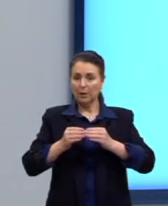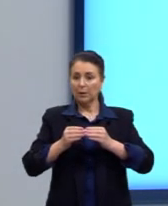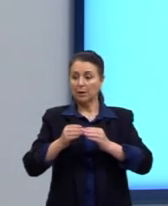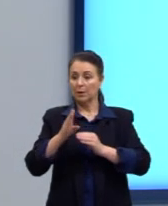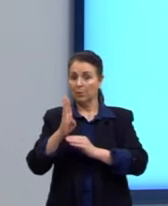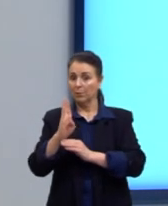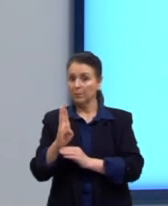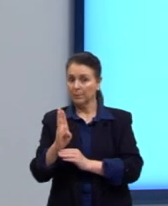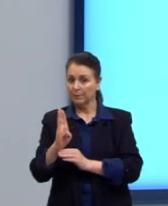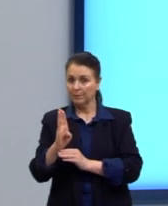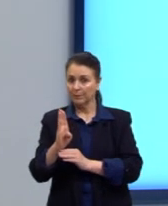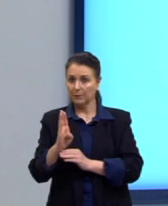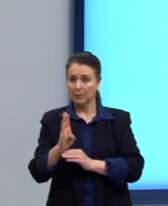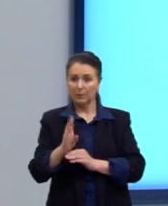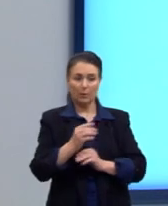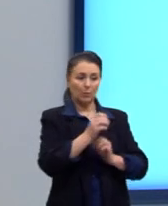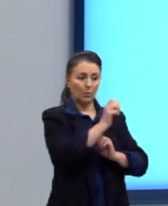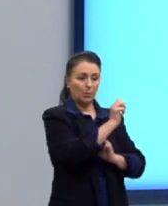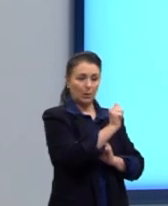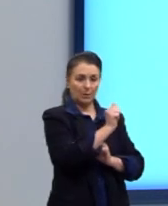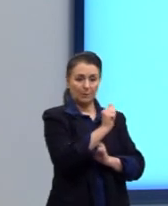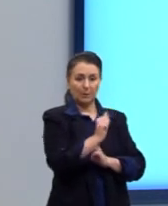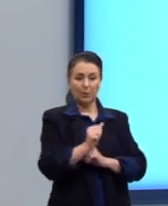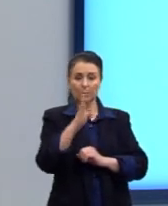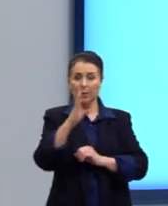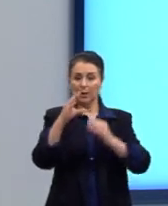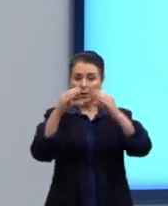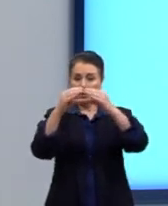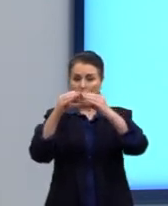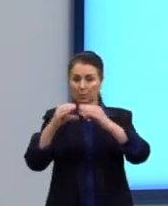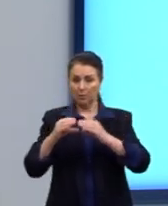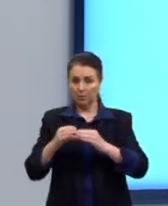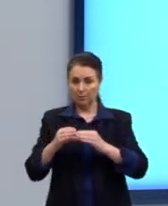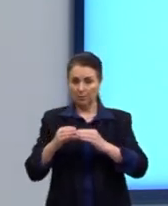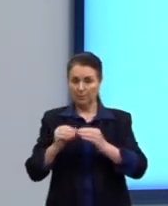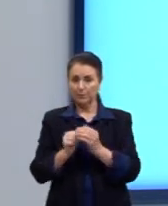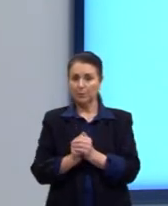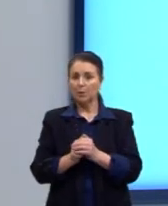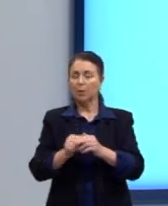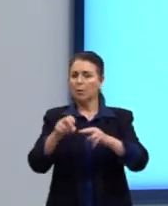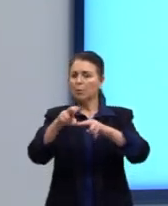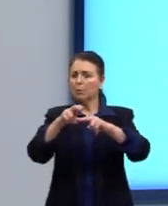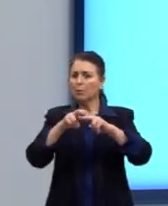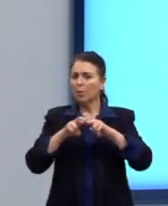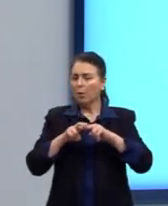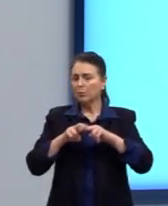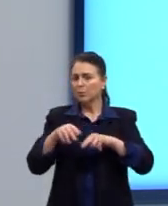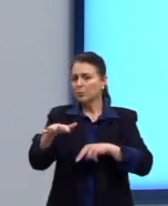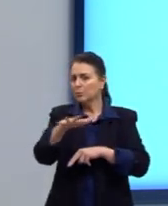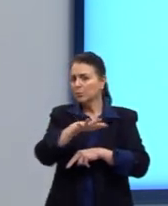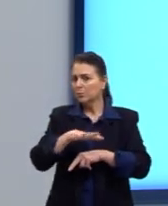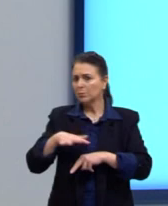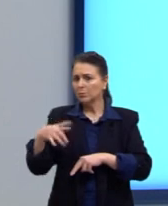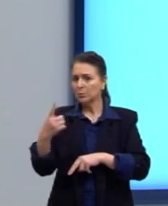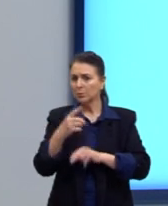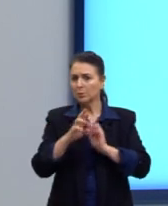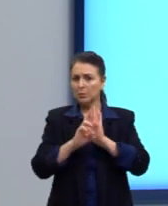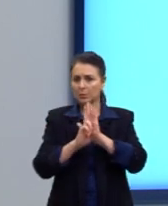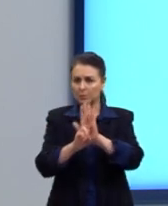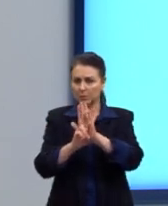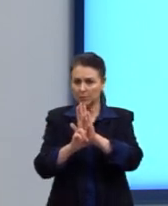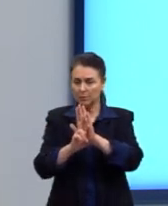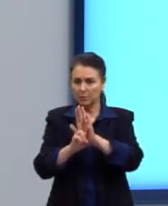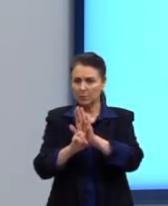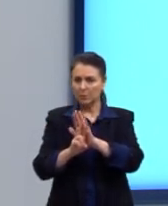B. Sofreu isolamento em duas subpopulações. Por um fator de isolamento, que está representado aqui pela